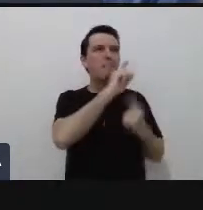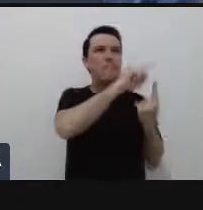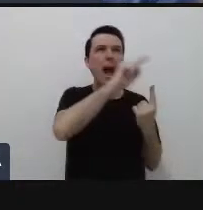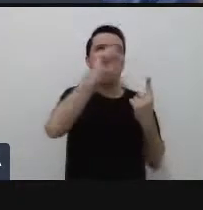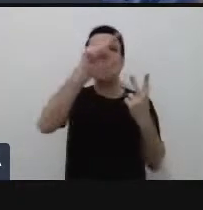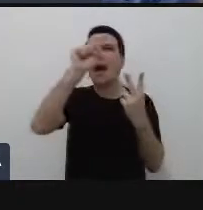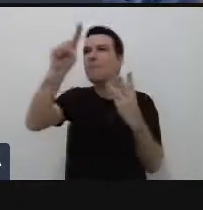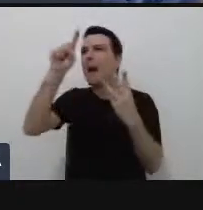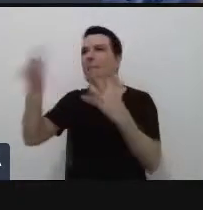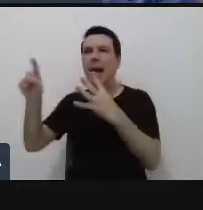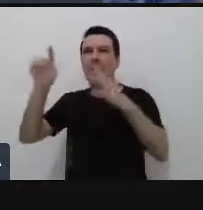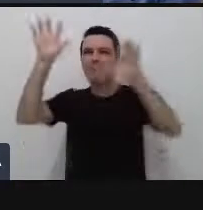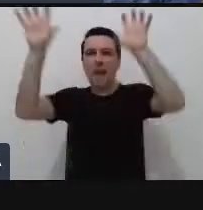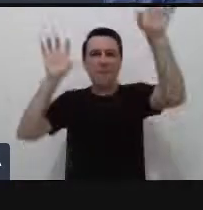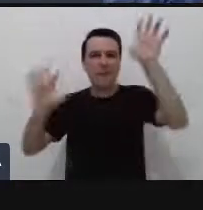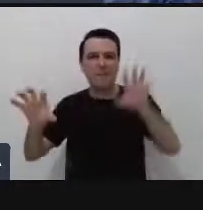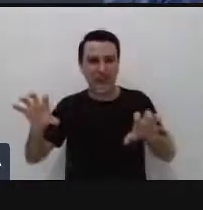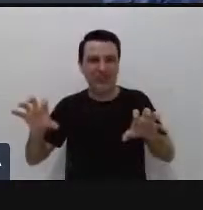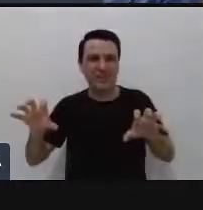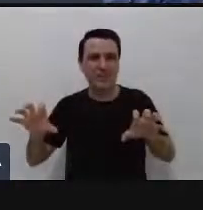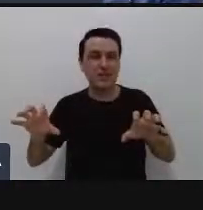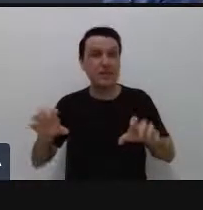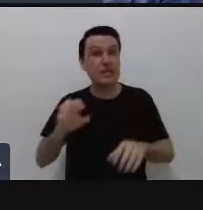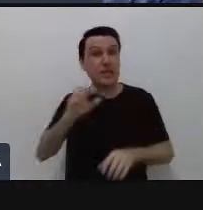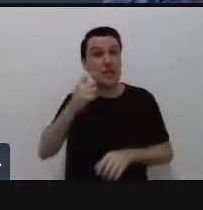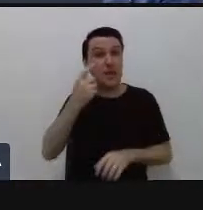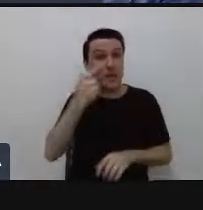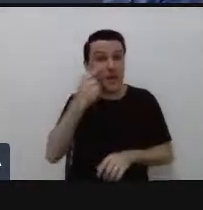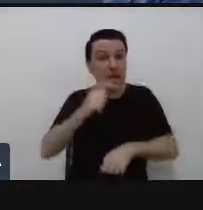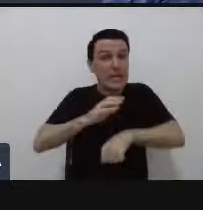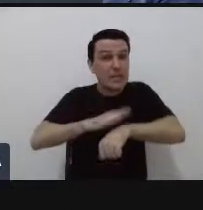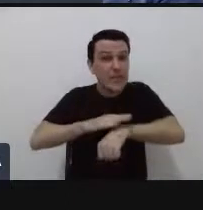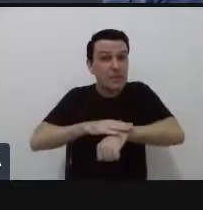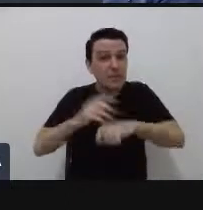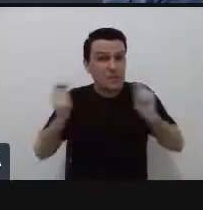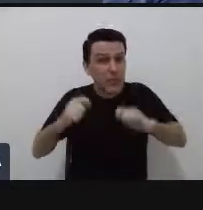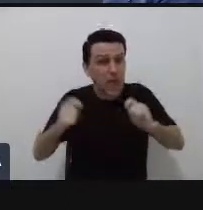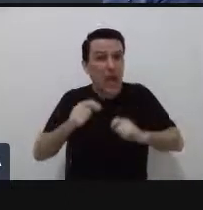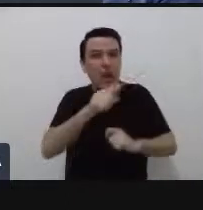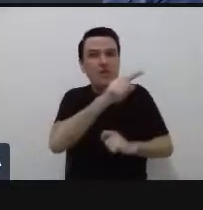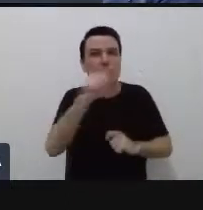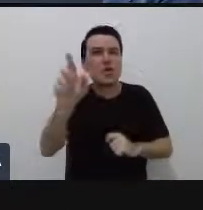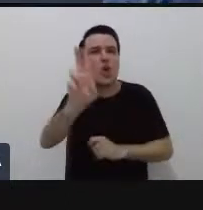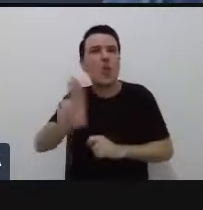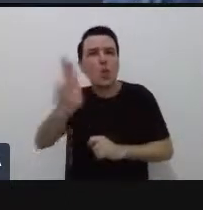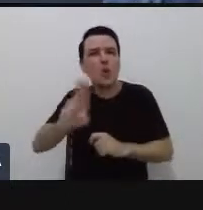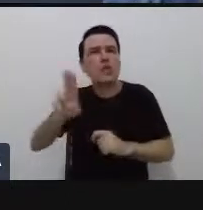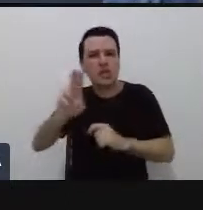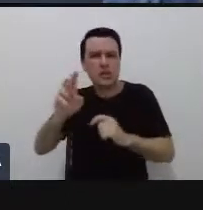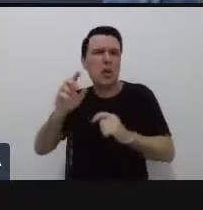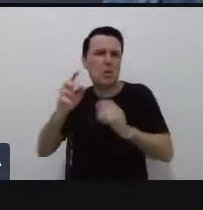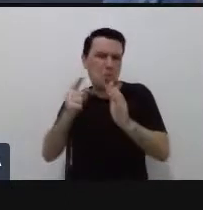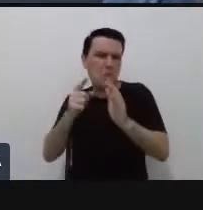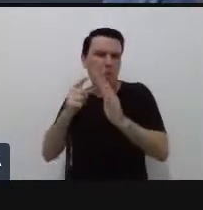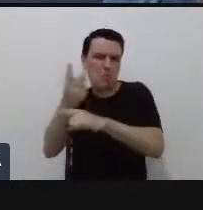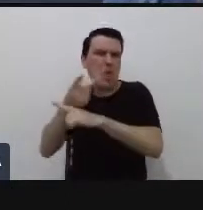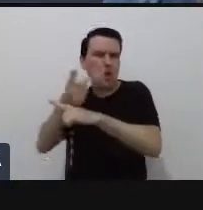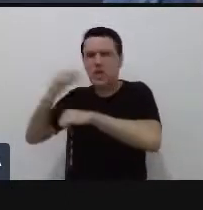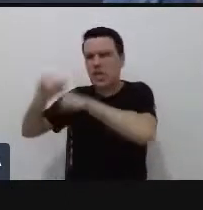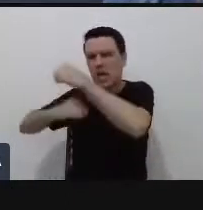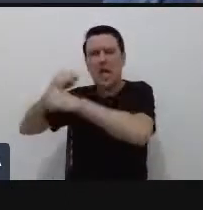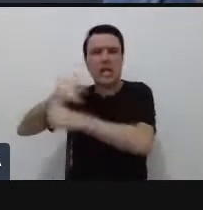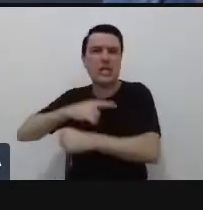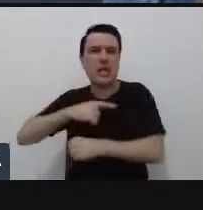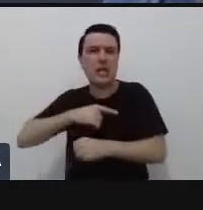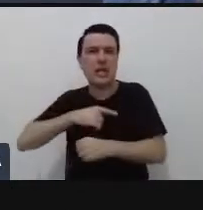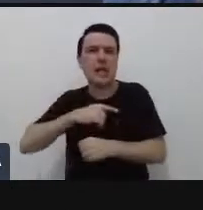tempinho e nunca fizeram, vale a pena, basta escrever, usem essa figura, se procurarem na internet, acho que também vai achar. Escreve do